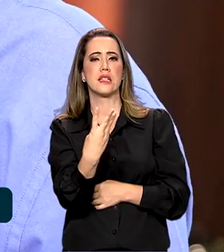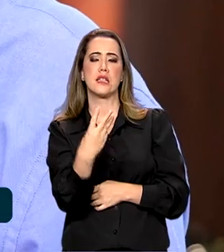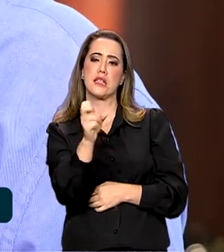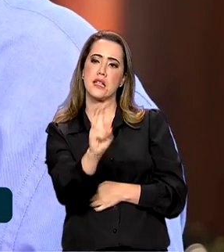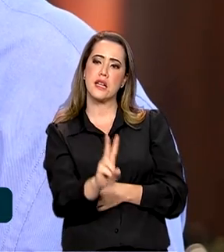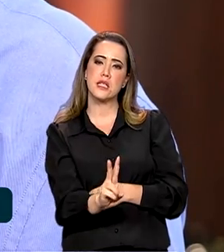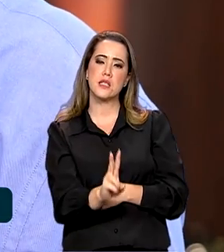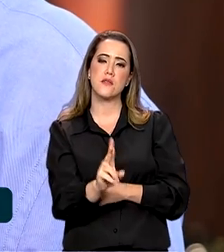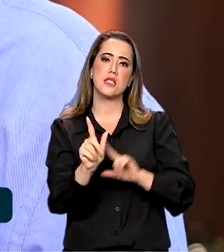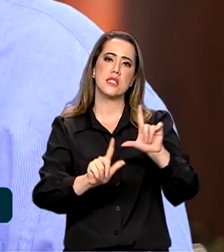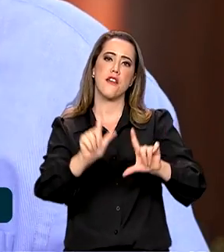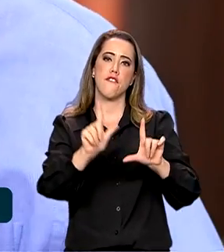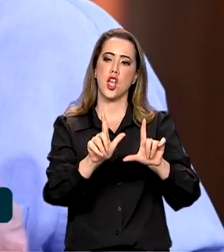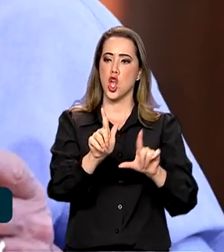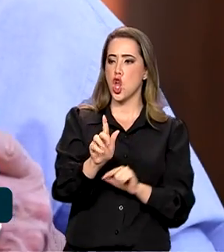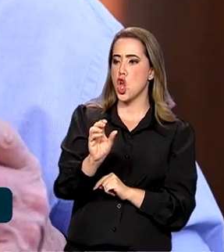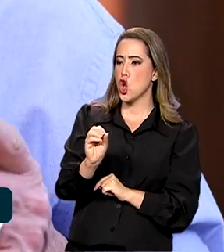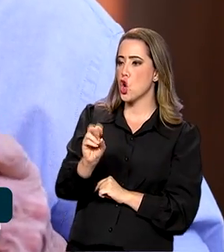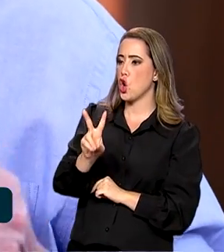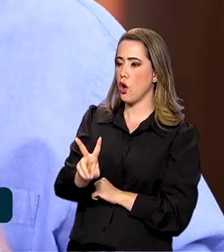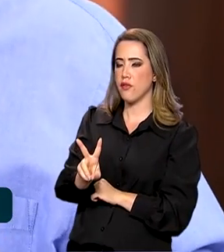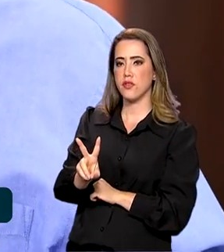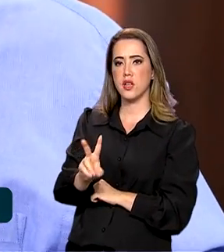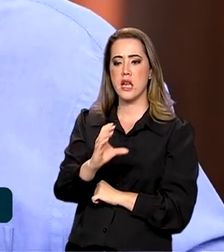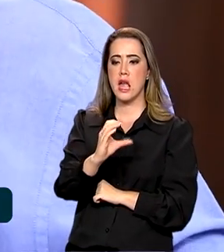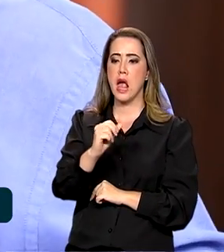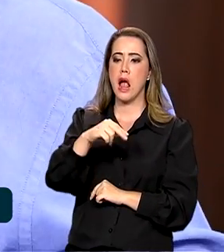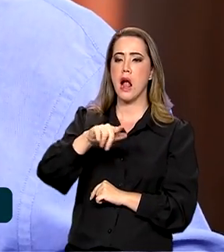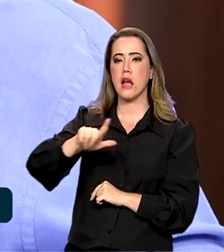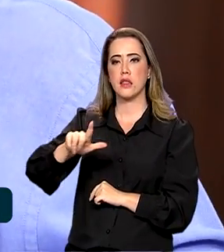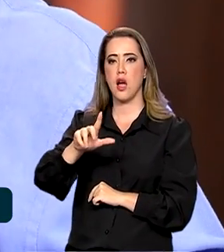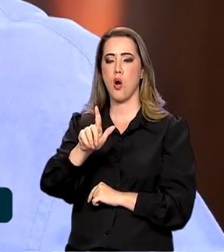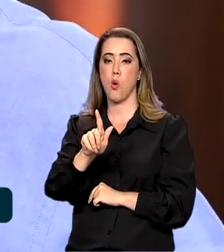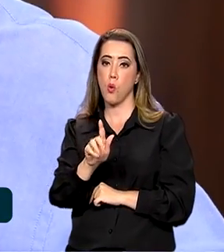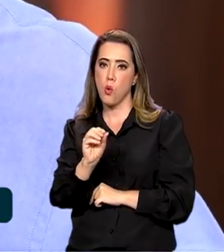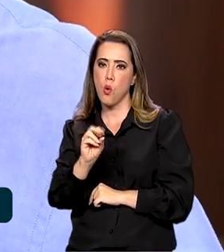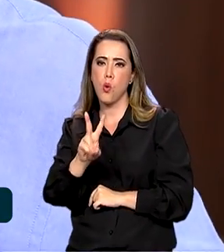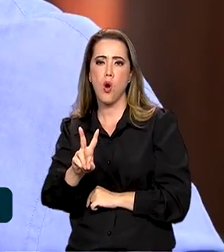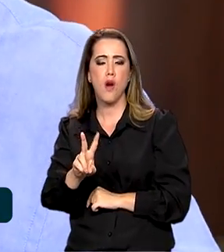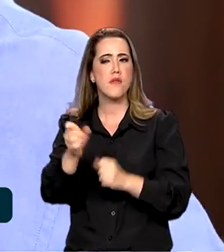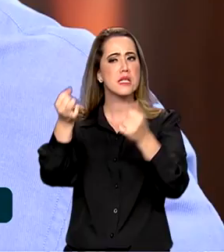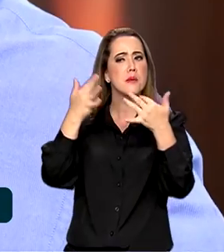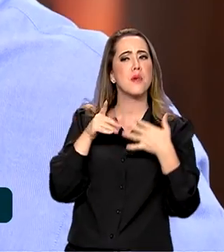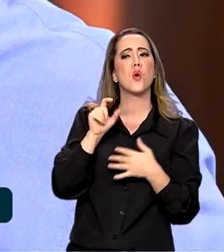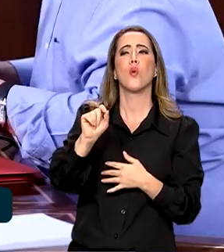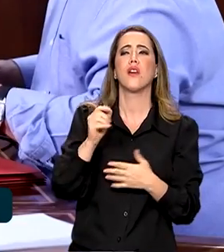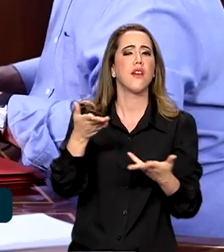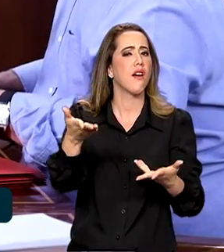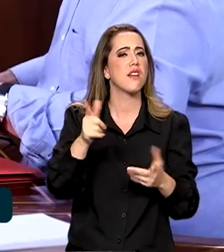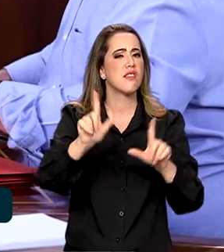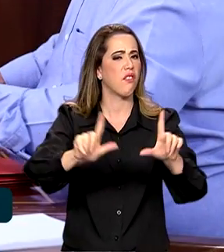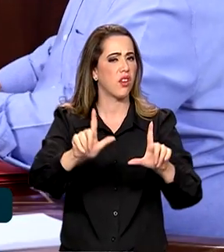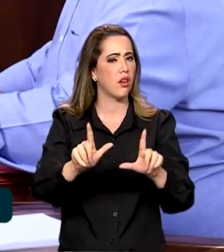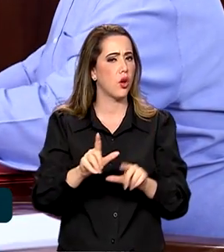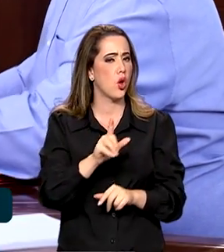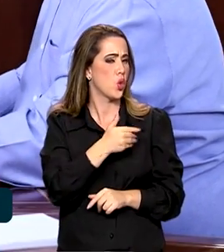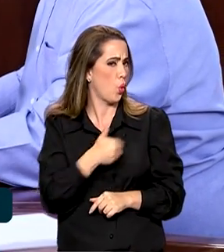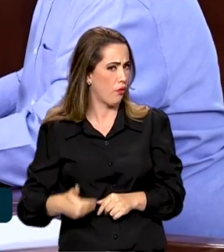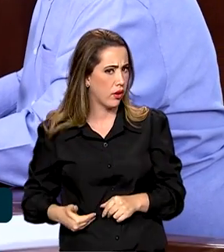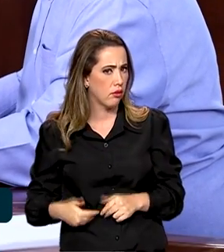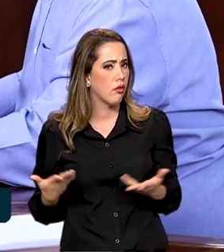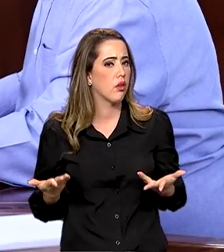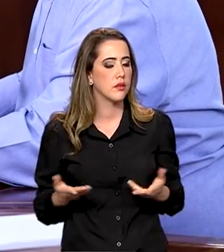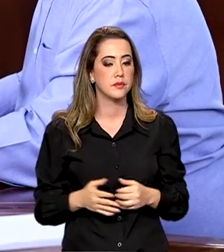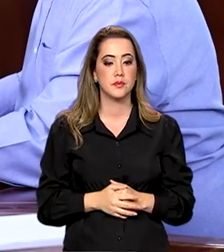Deus, explica para mim e para quem está nos assistindo o que é o Canal GOV. Ah, o Canal GOV começa